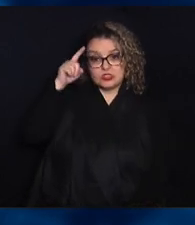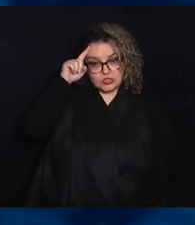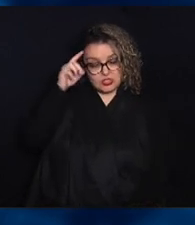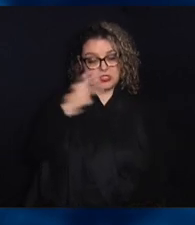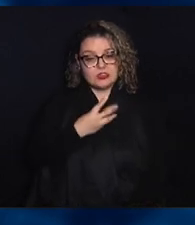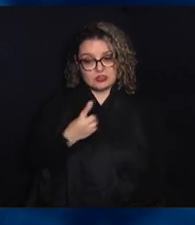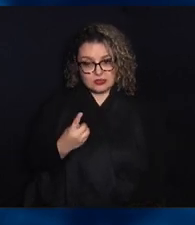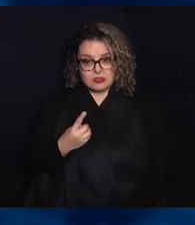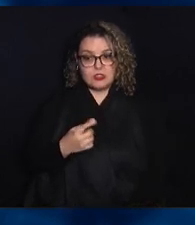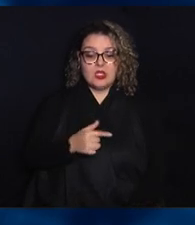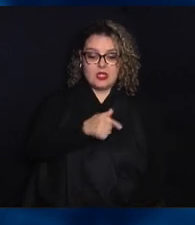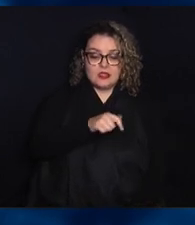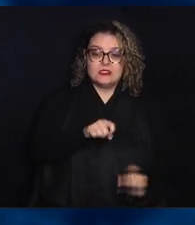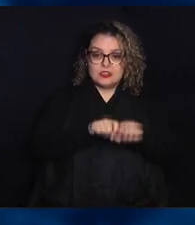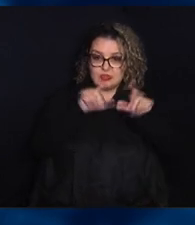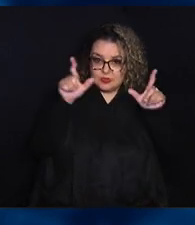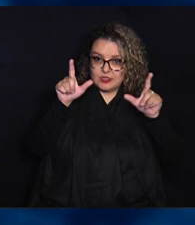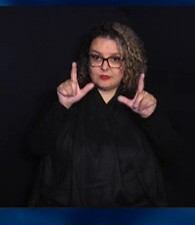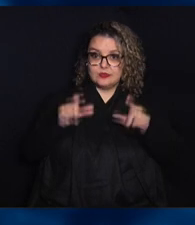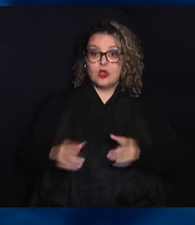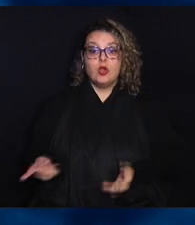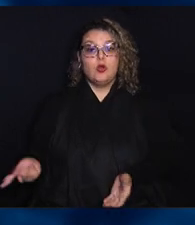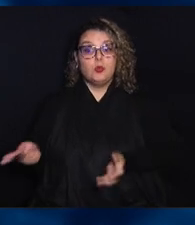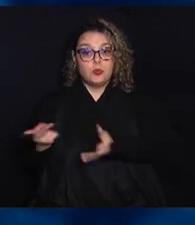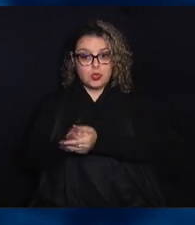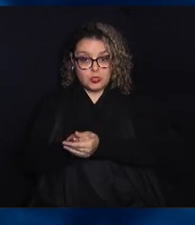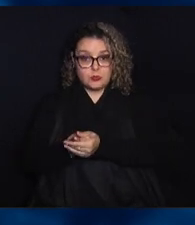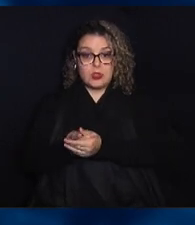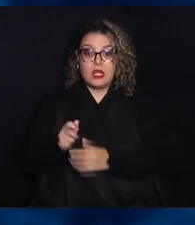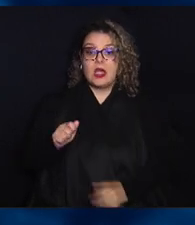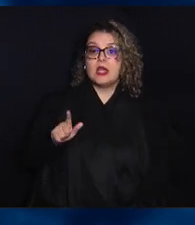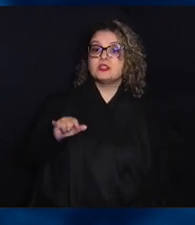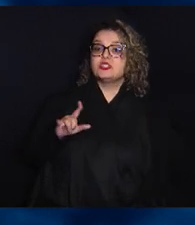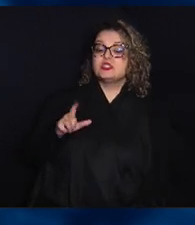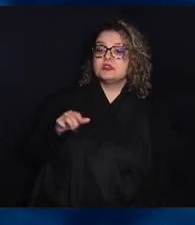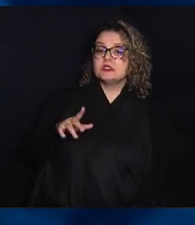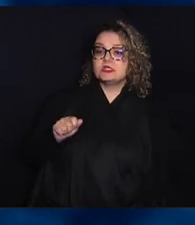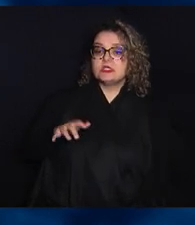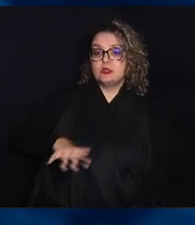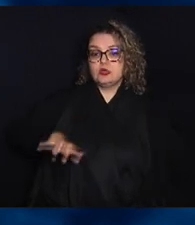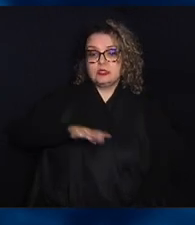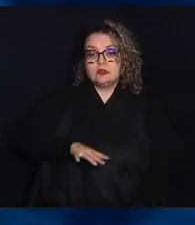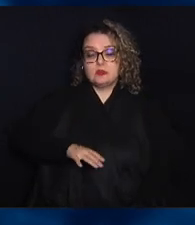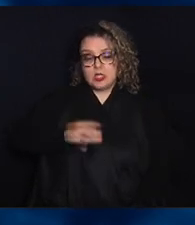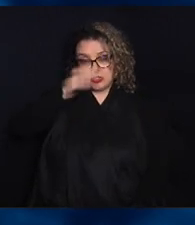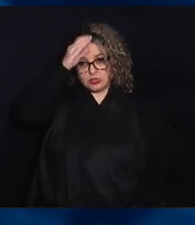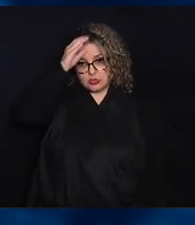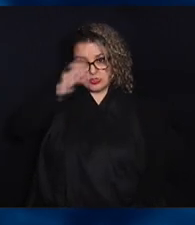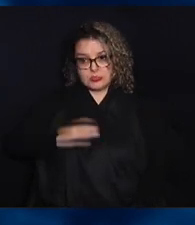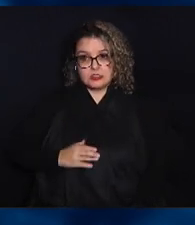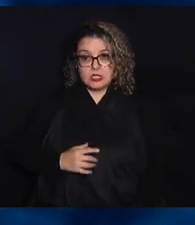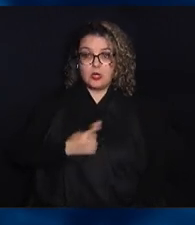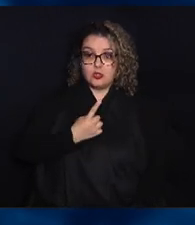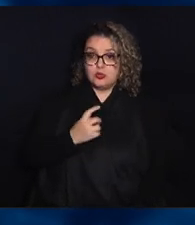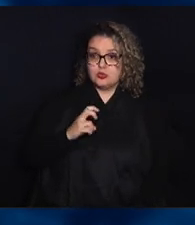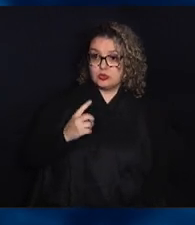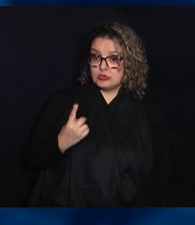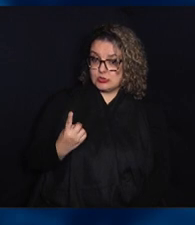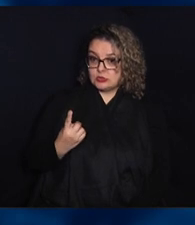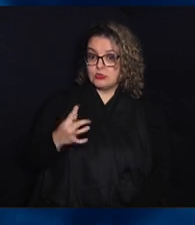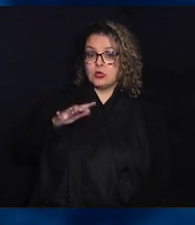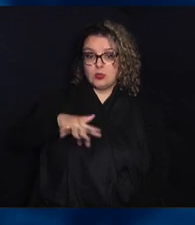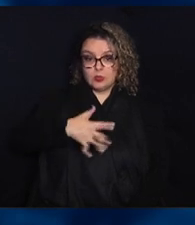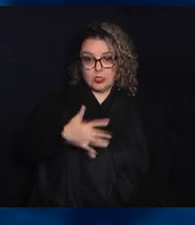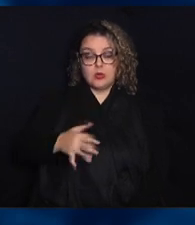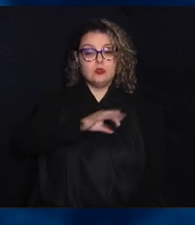abre às 7 horas da manhã. PROCON, os Agilizas, Espaço Cidadão e 151 seguem o calendário da